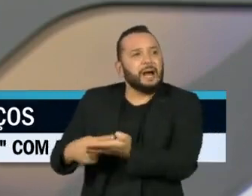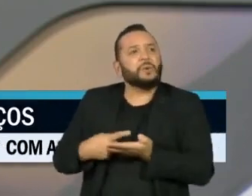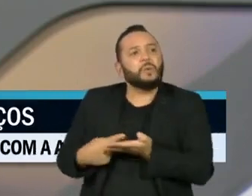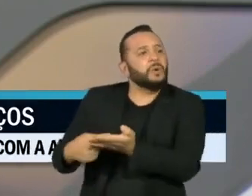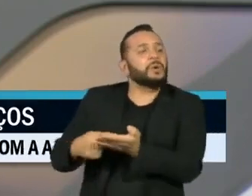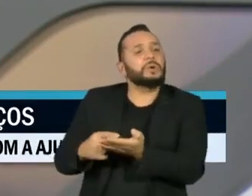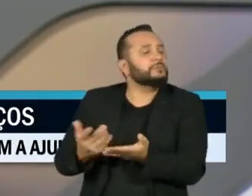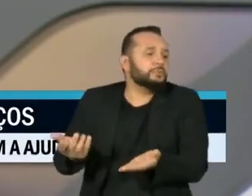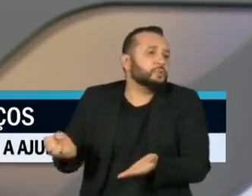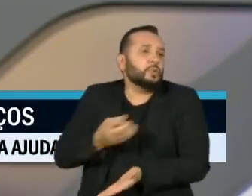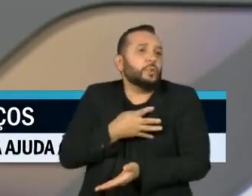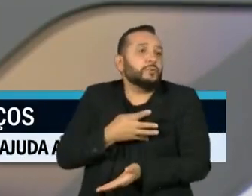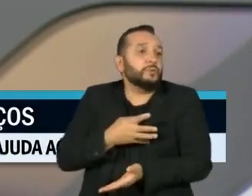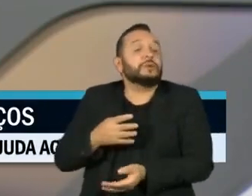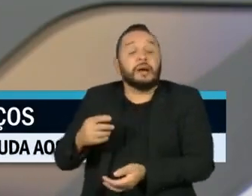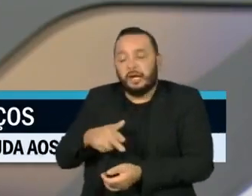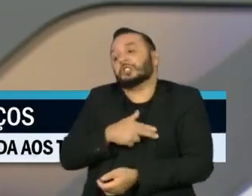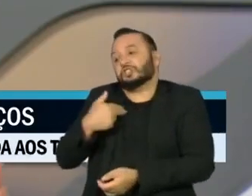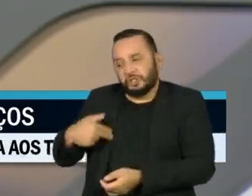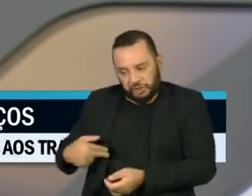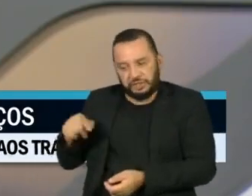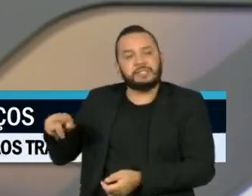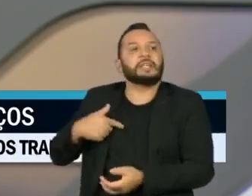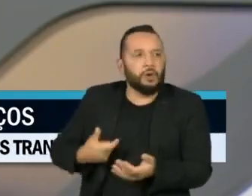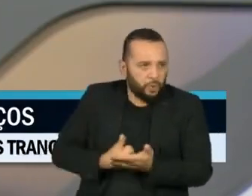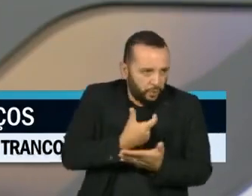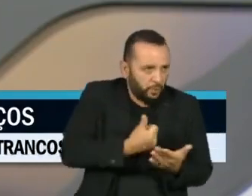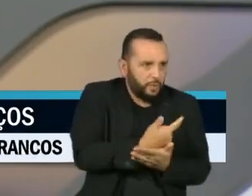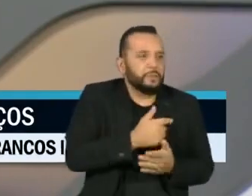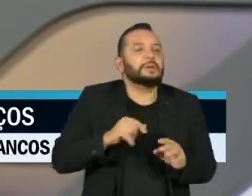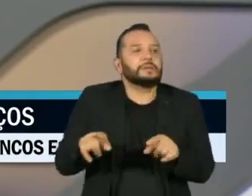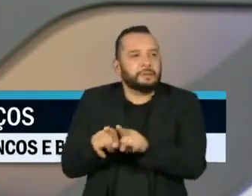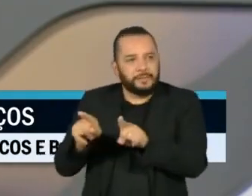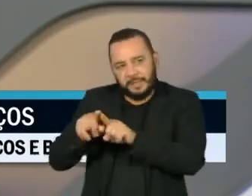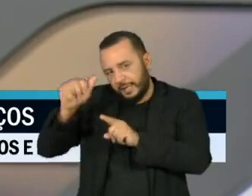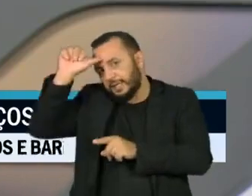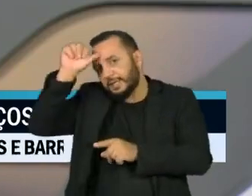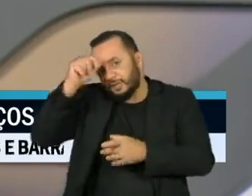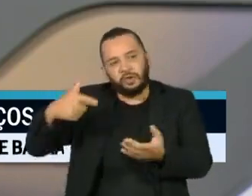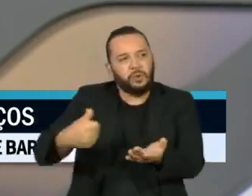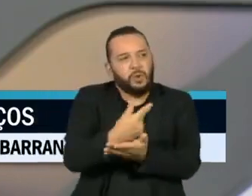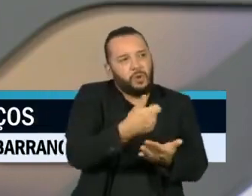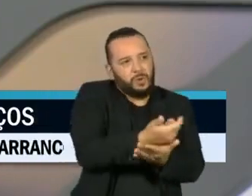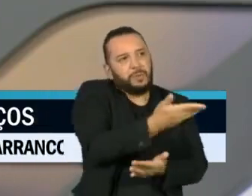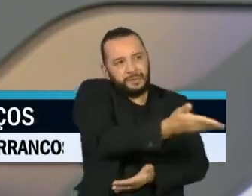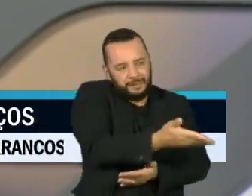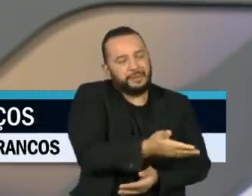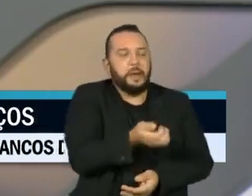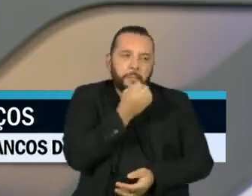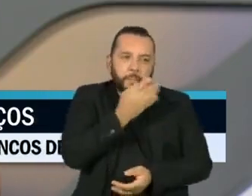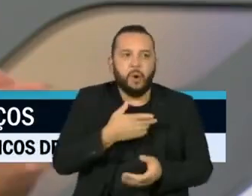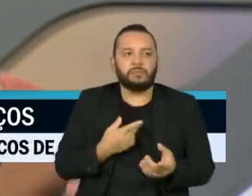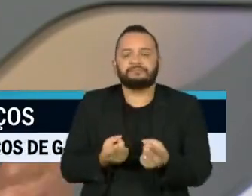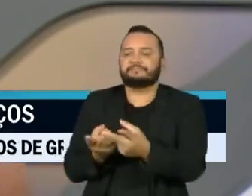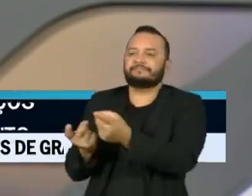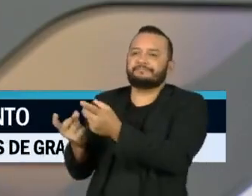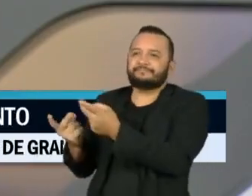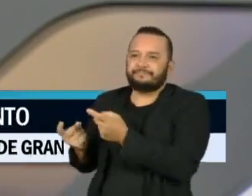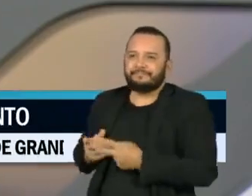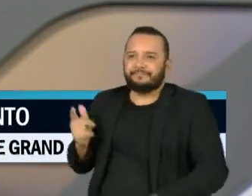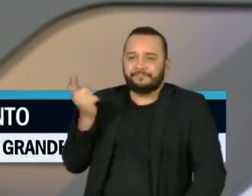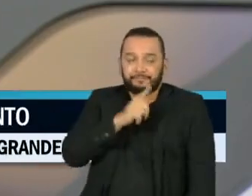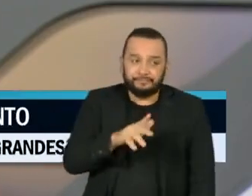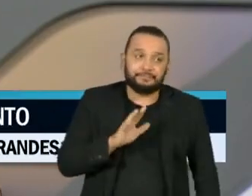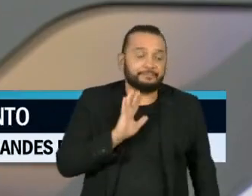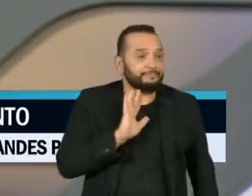comprador, a Índia também, mas a China vai ser um grande comprador e aí escoaria. Nessa balança